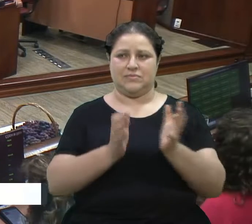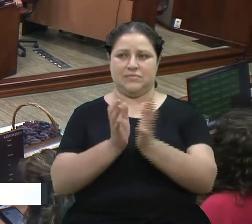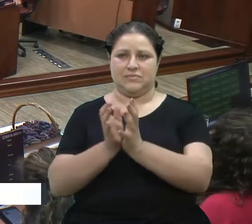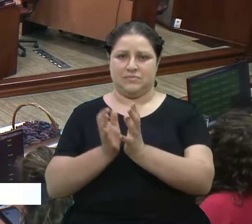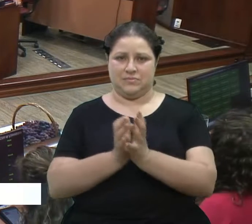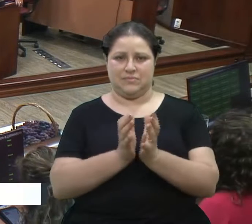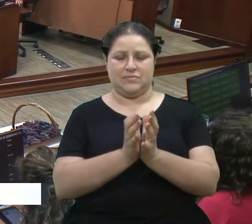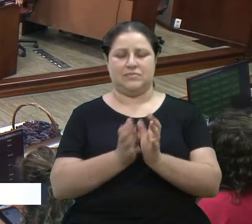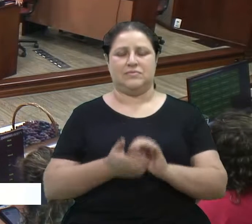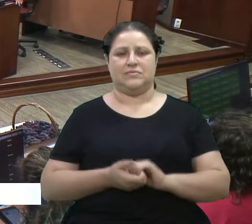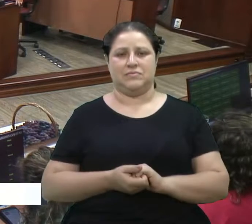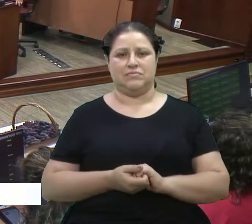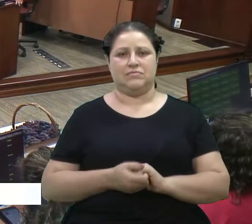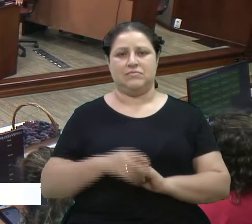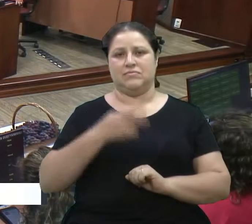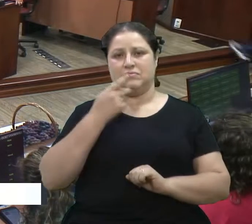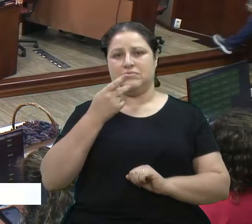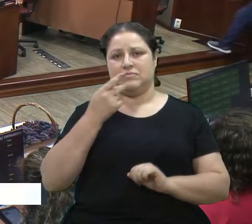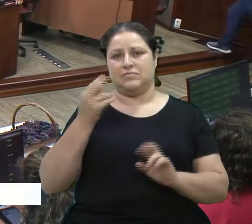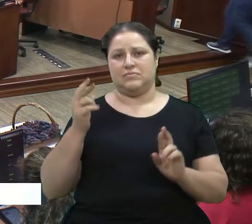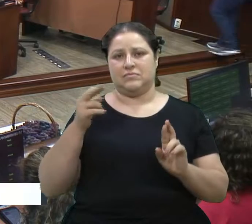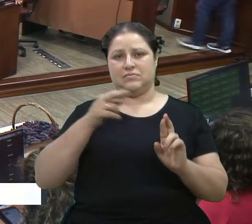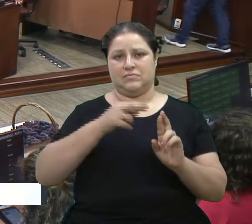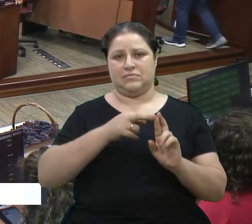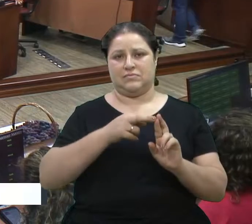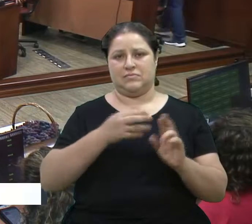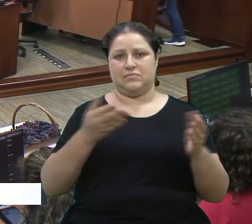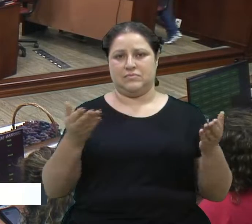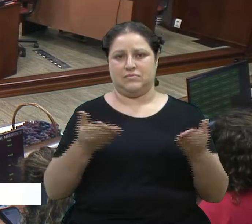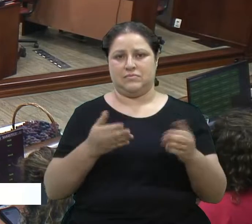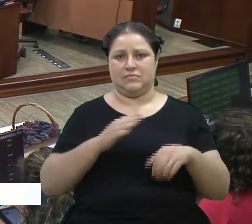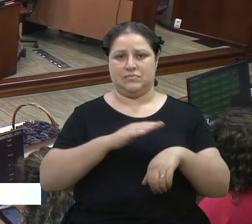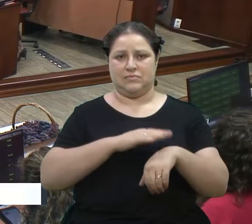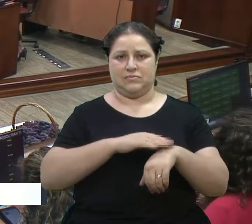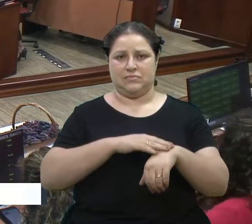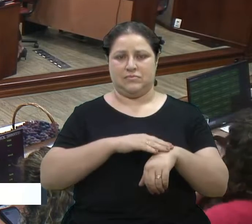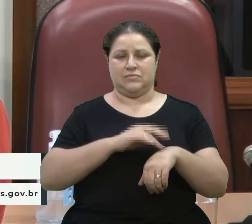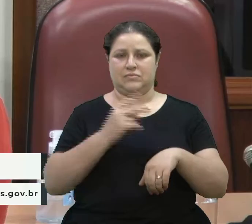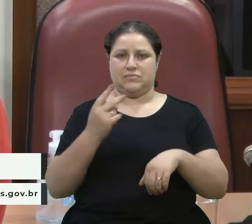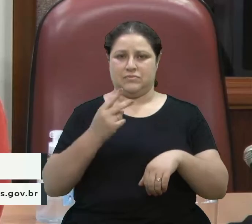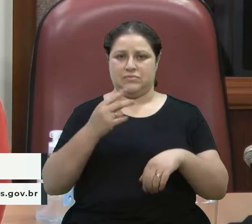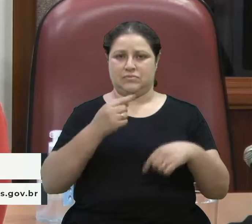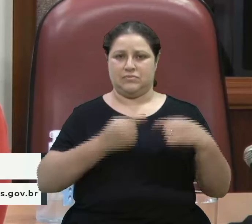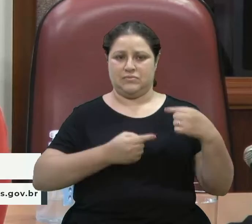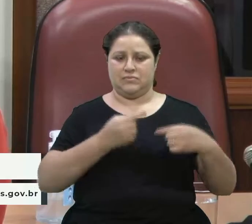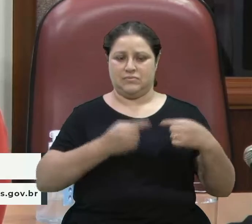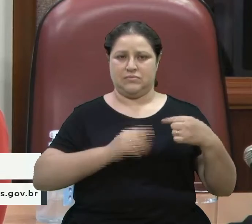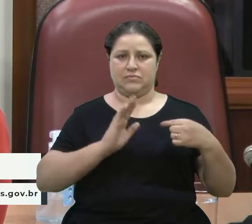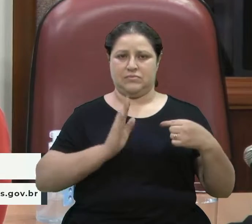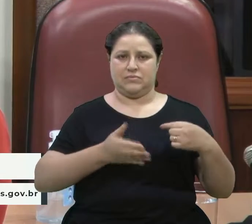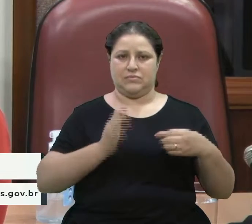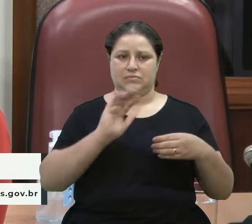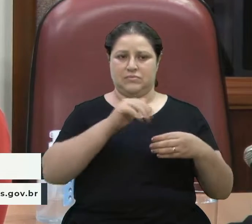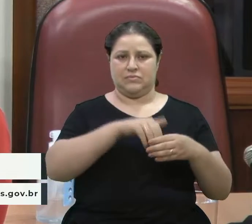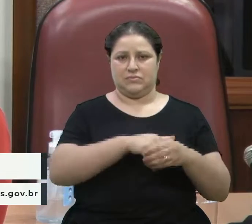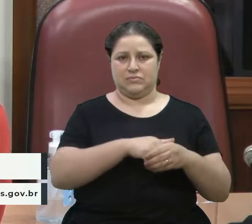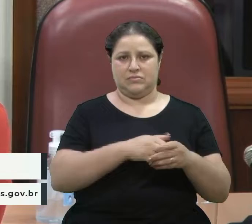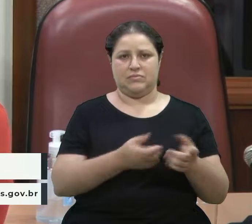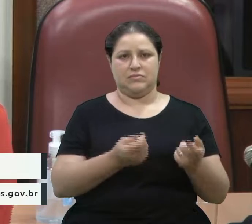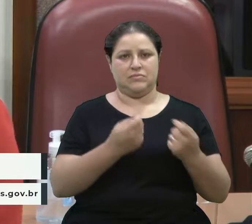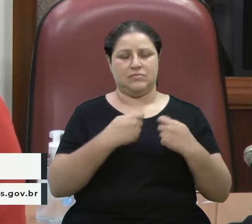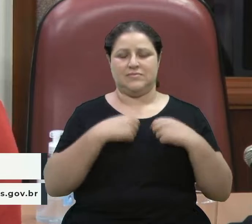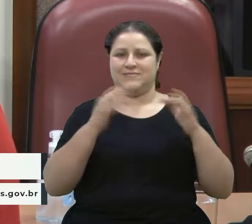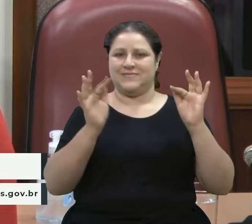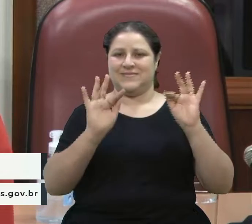fazer só uma referência, nesse momento de segunda discussão, já em votação desse projeto, do quanto nos deixa extremamente